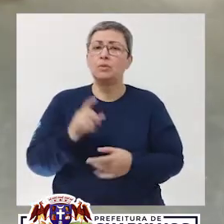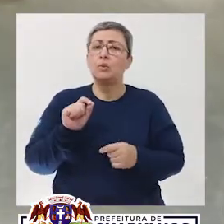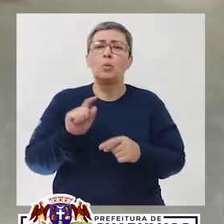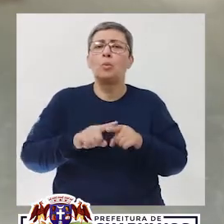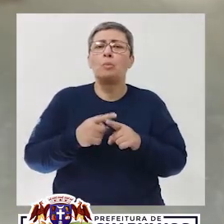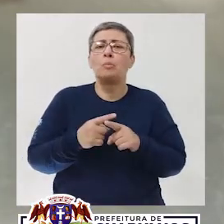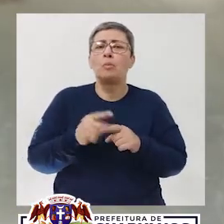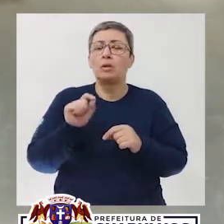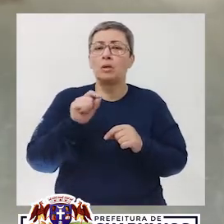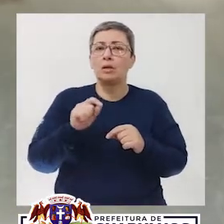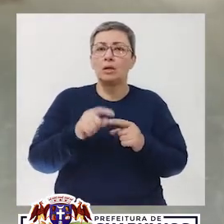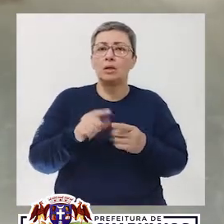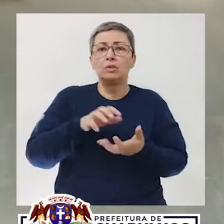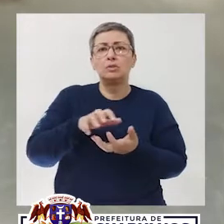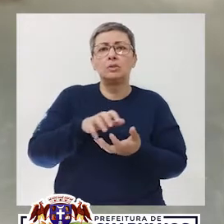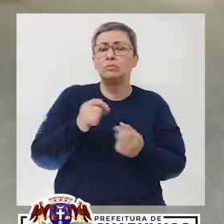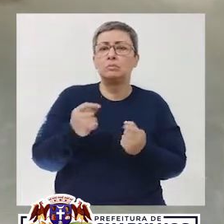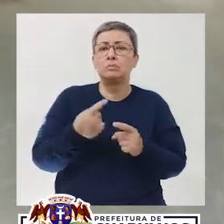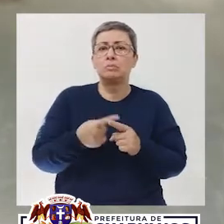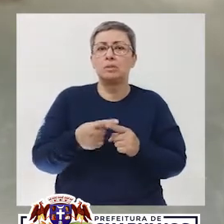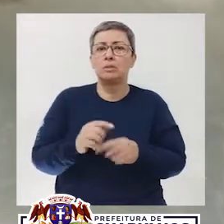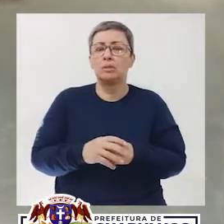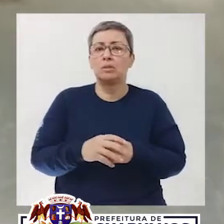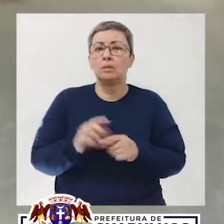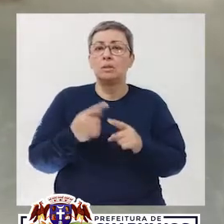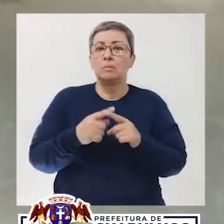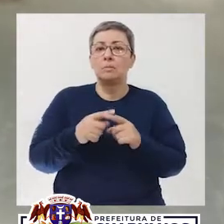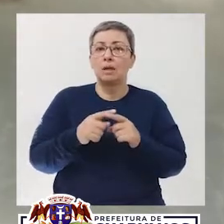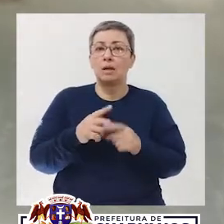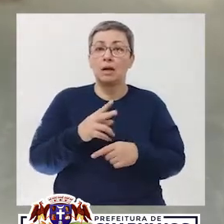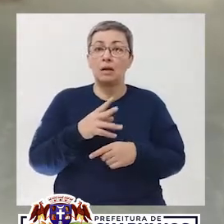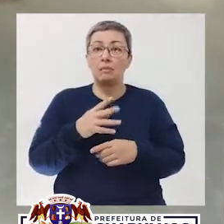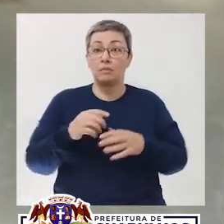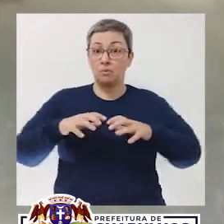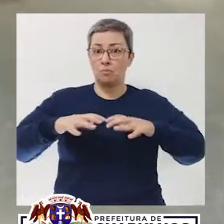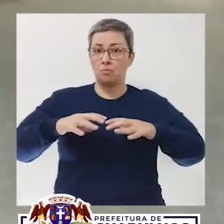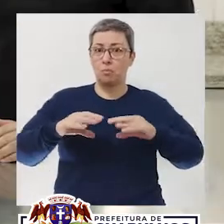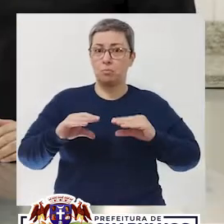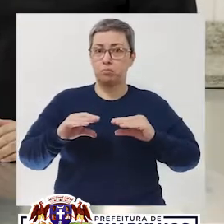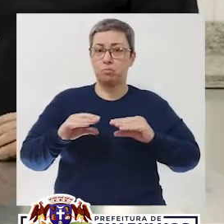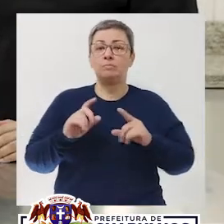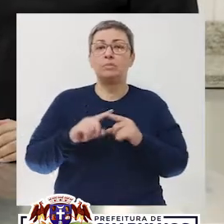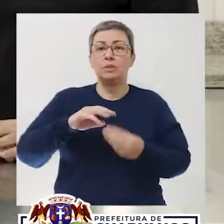Isso aí serve para que, Maru? Essa... a gelatina. Para dar firmeza no creme.